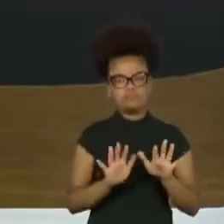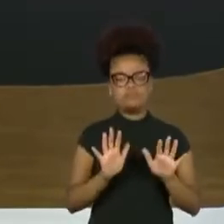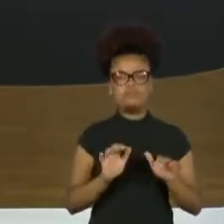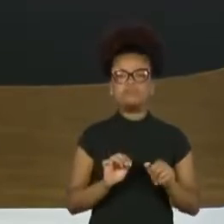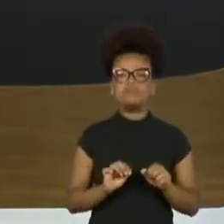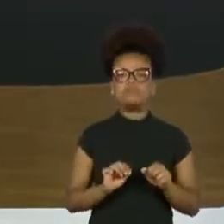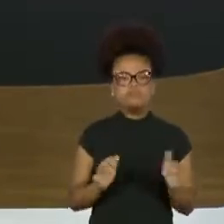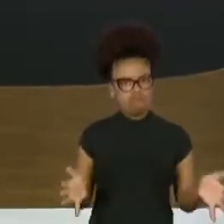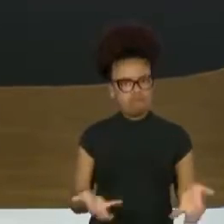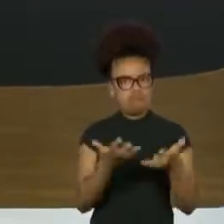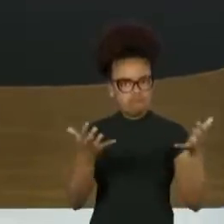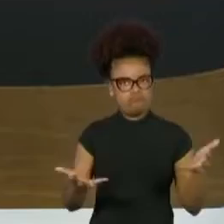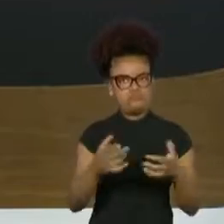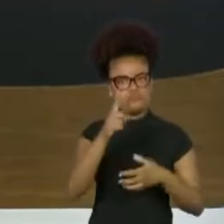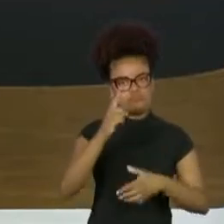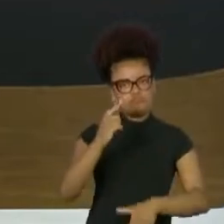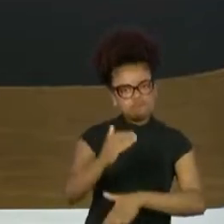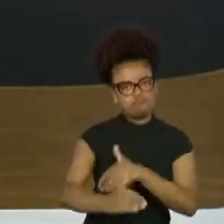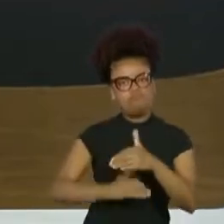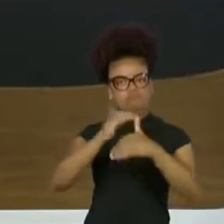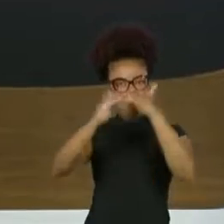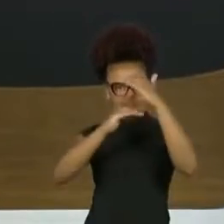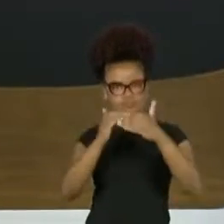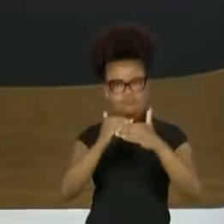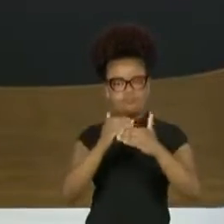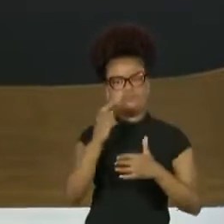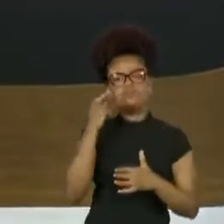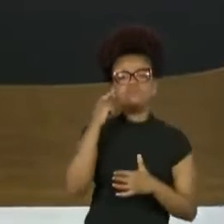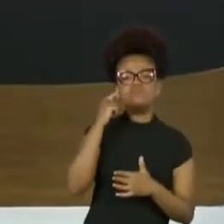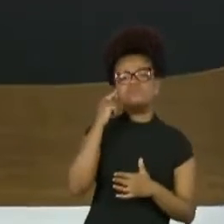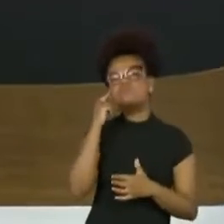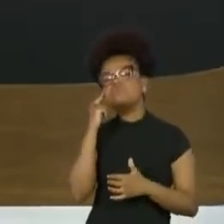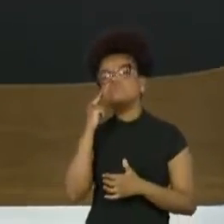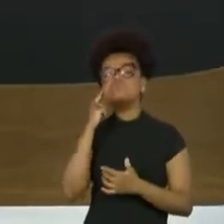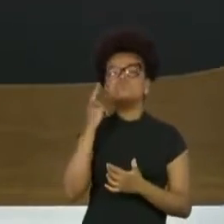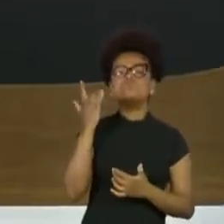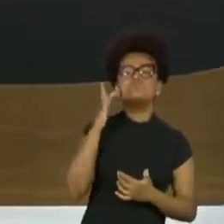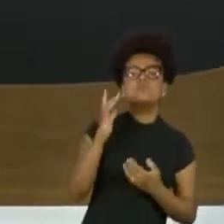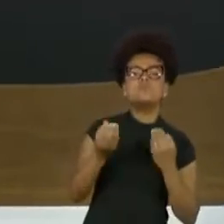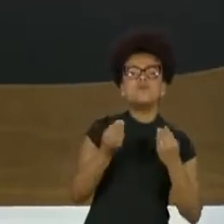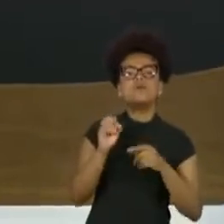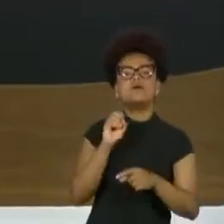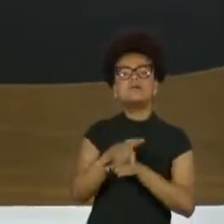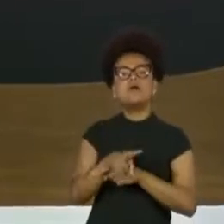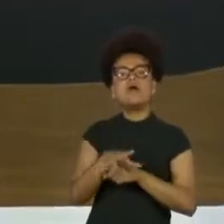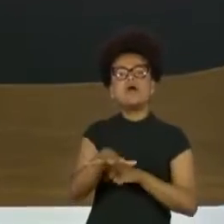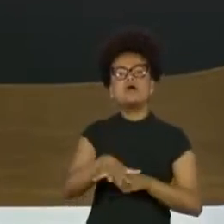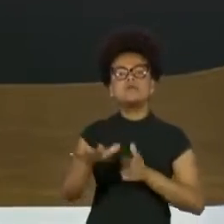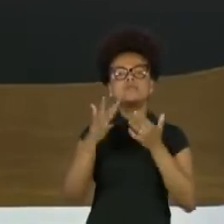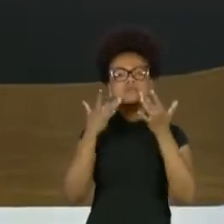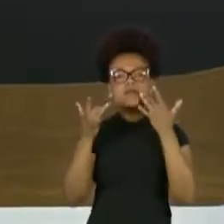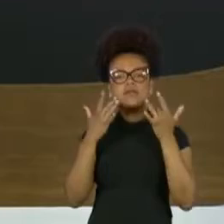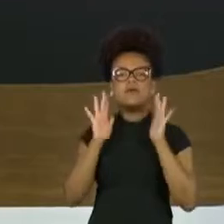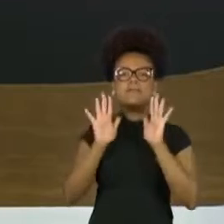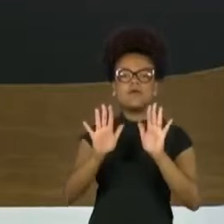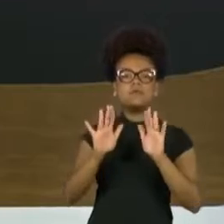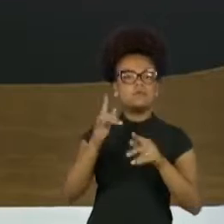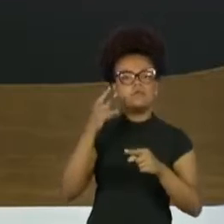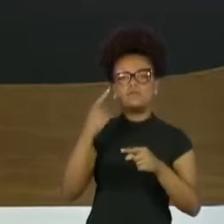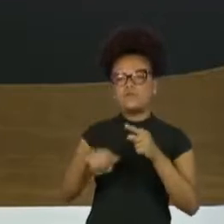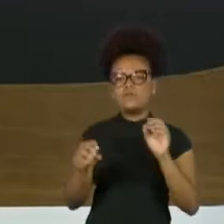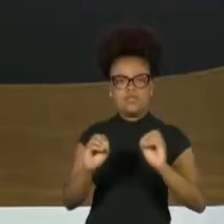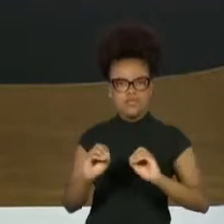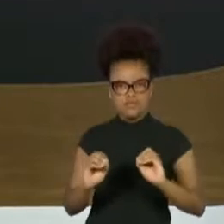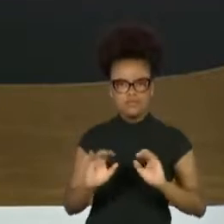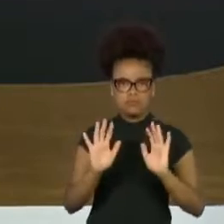carreira, né? Eles tinham um pouco de dúvida por você, um excesso de cuidado, mas não te tolheram e nem te reprimiram na